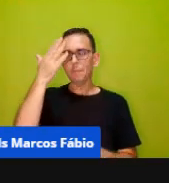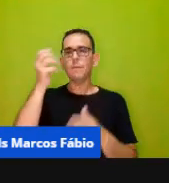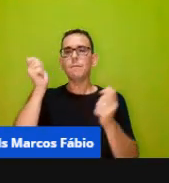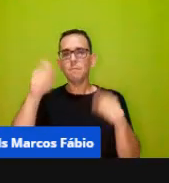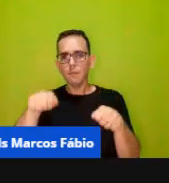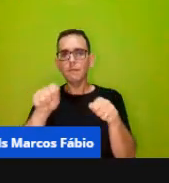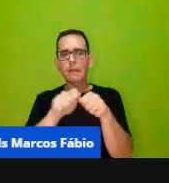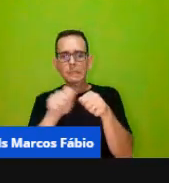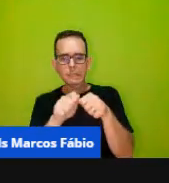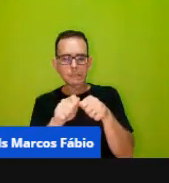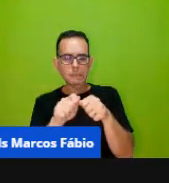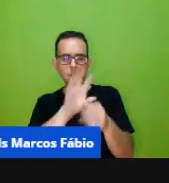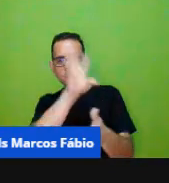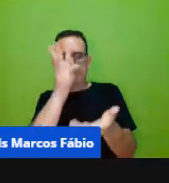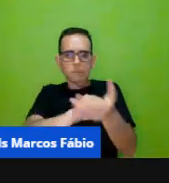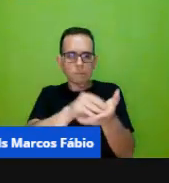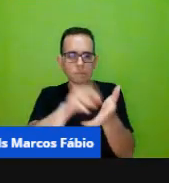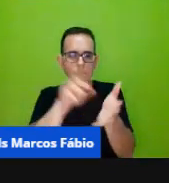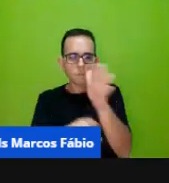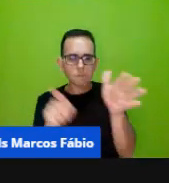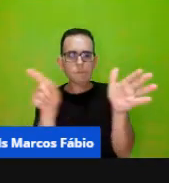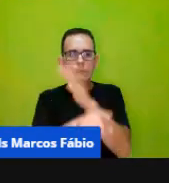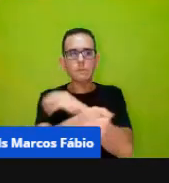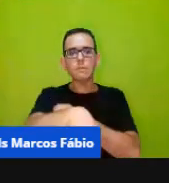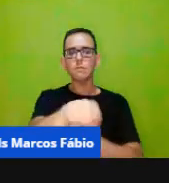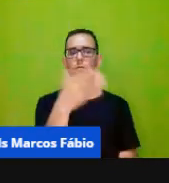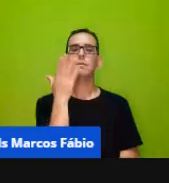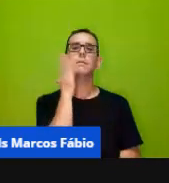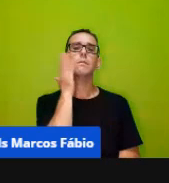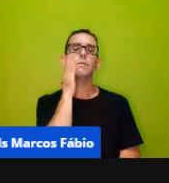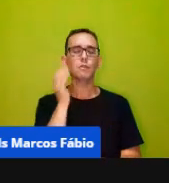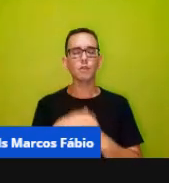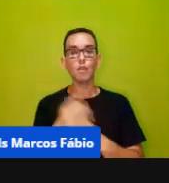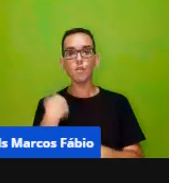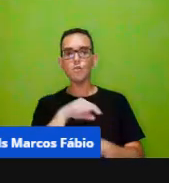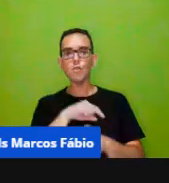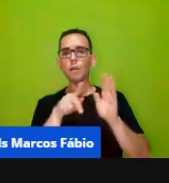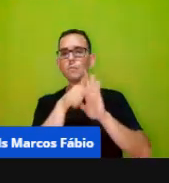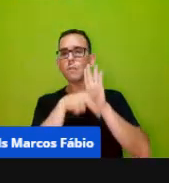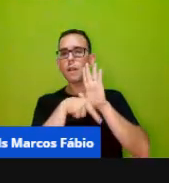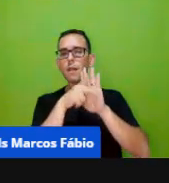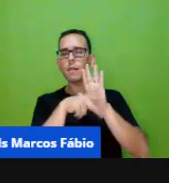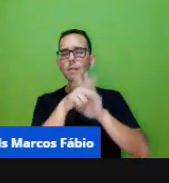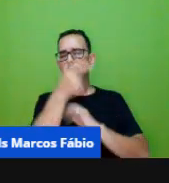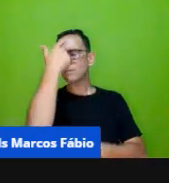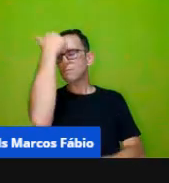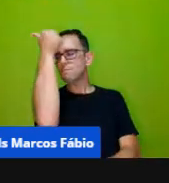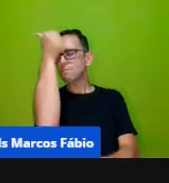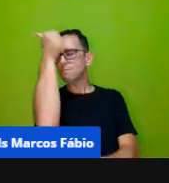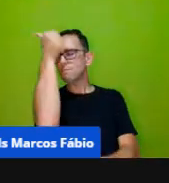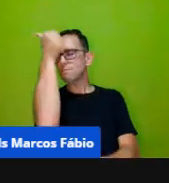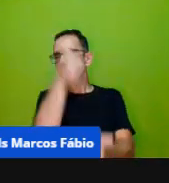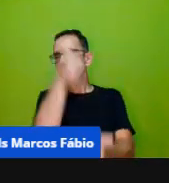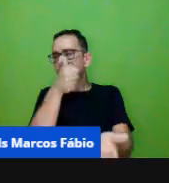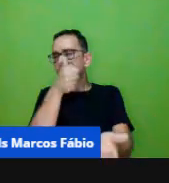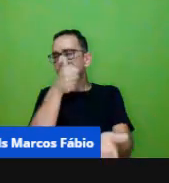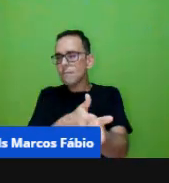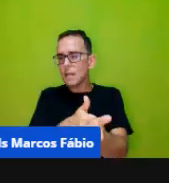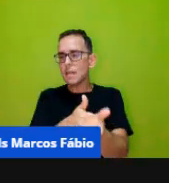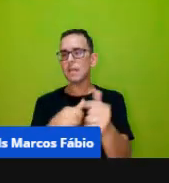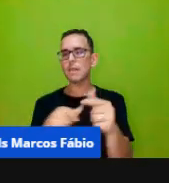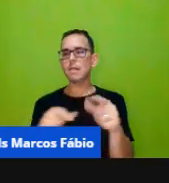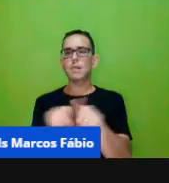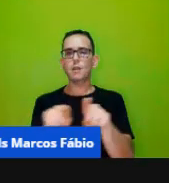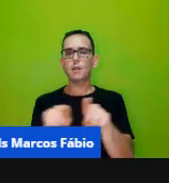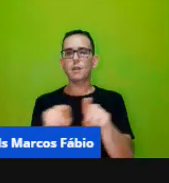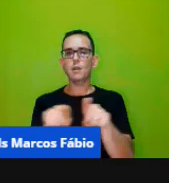perspectiva a gente então planeja de maneira intencional e sistemática. Pode passar